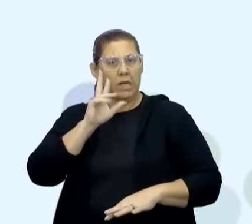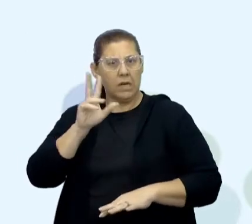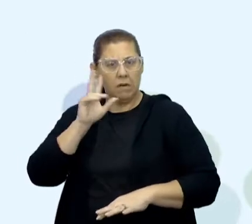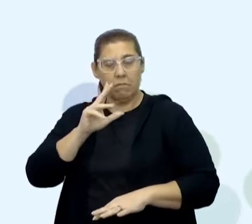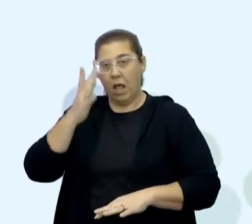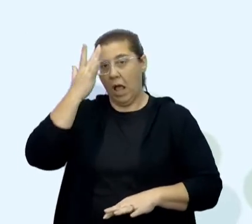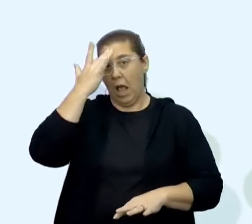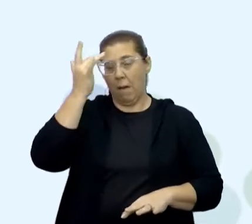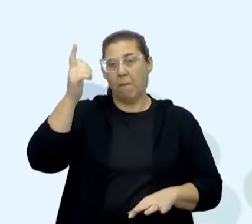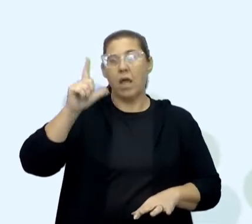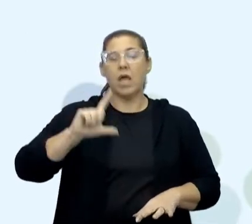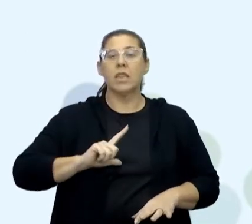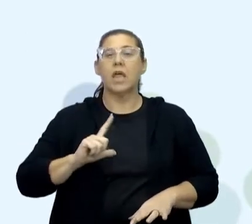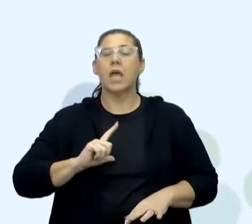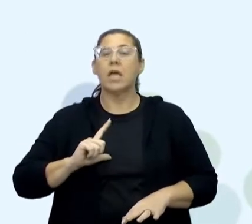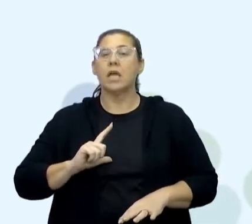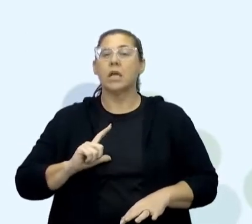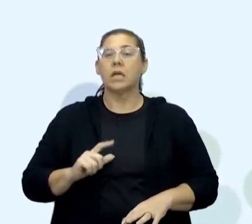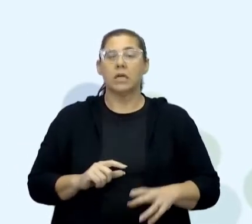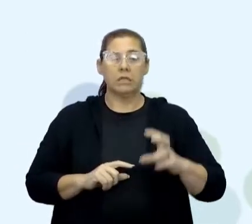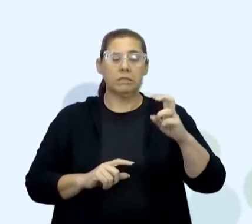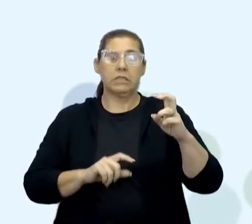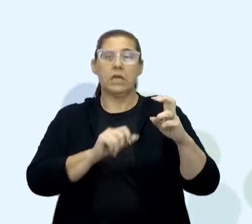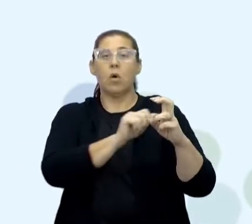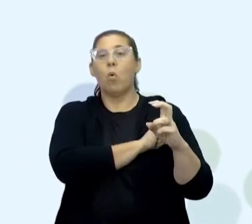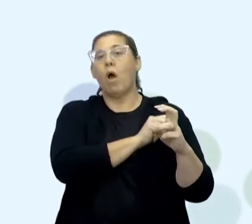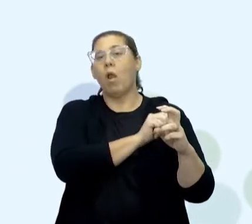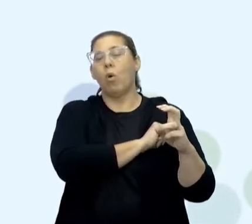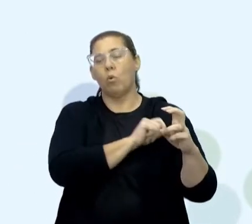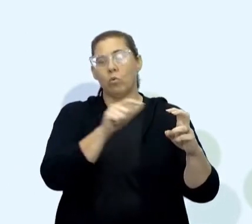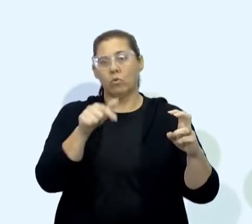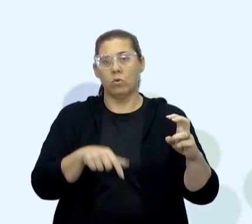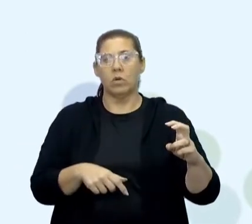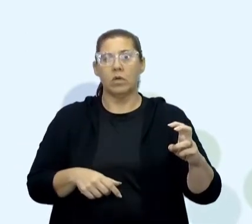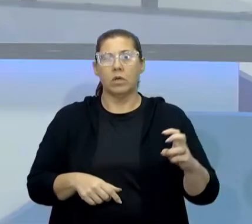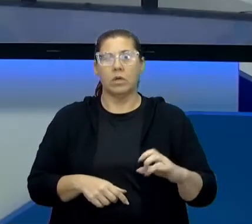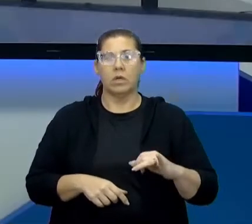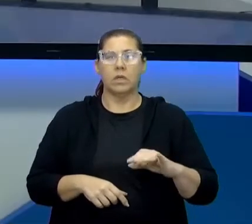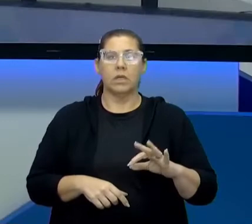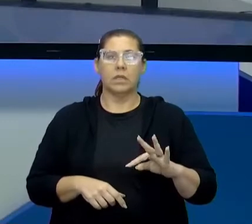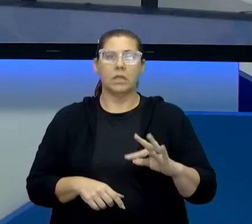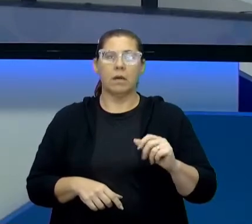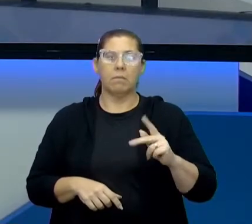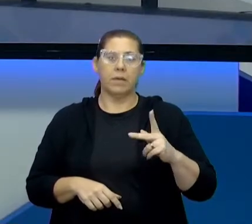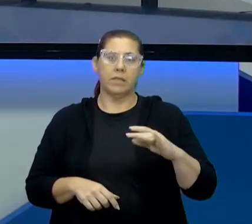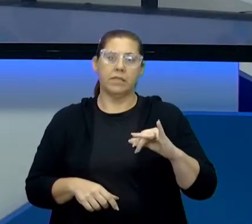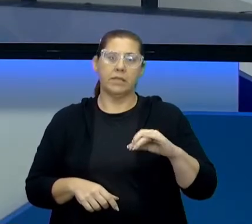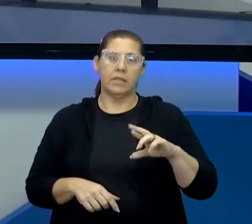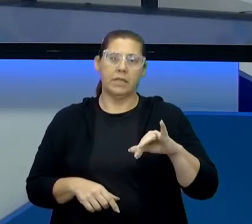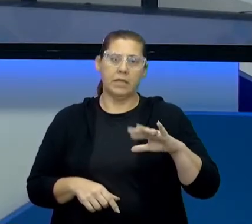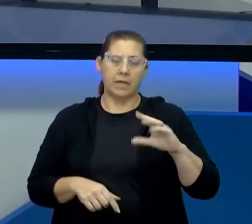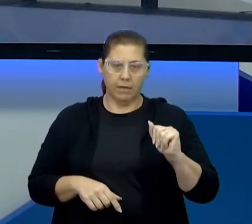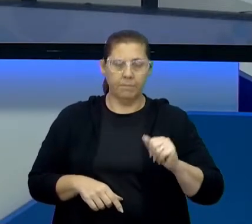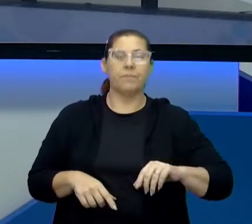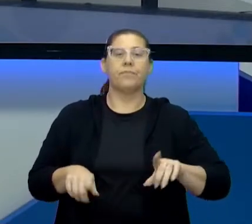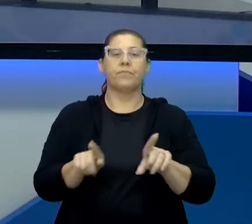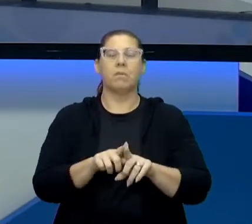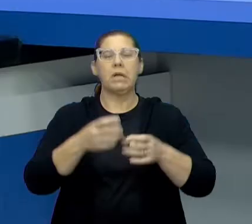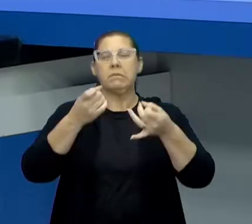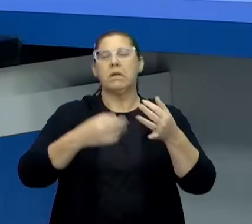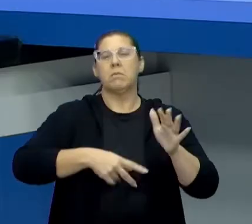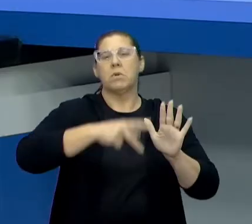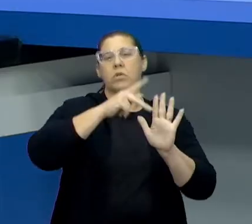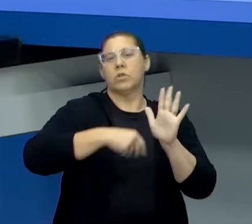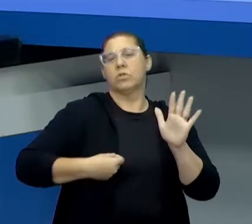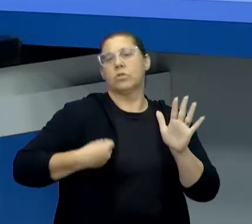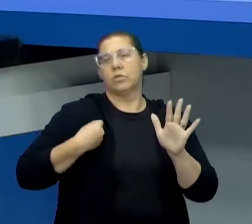amanhã a gente tem a presença ilustre de 5 estudantes de Tapicirica da Serra. Vamos ver aí como que é a constituição do projeto de vida deles,